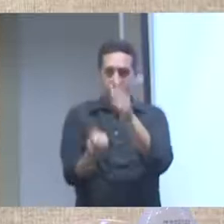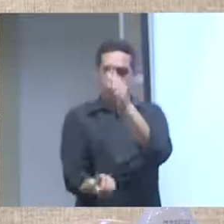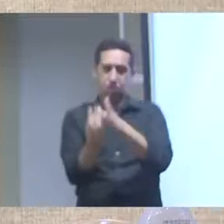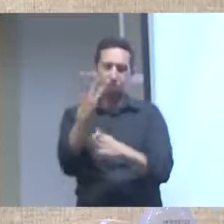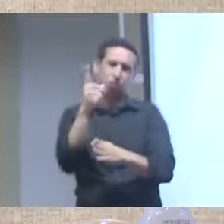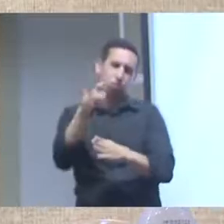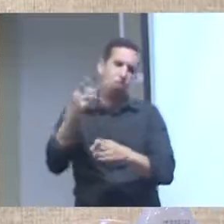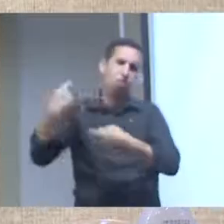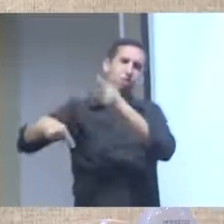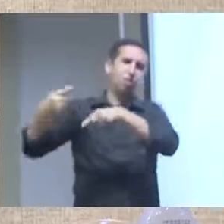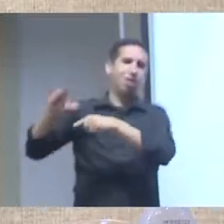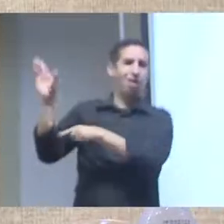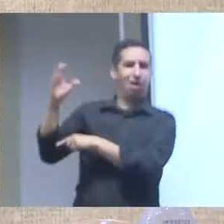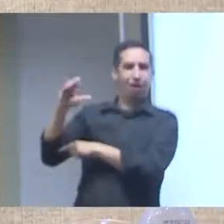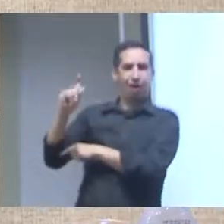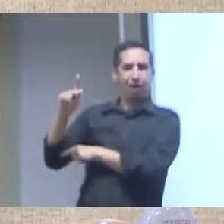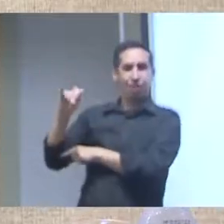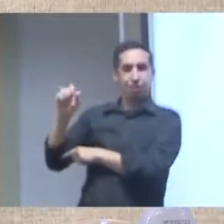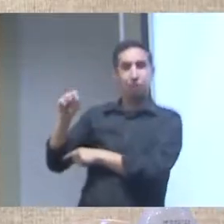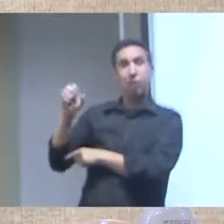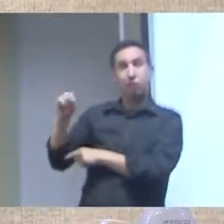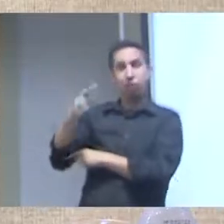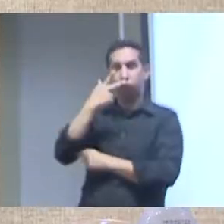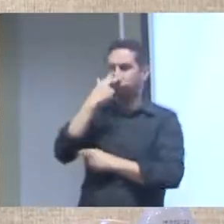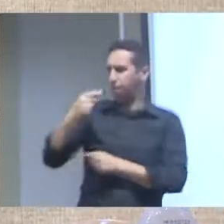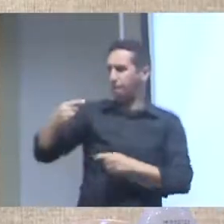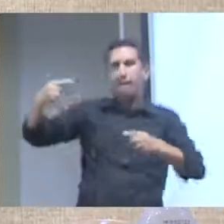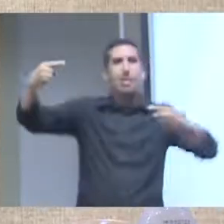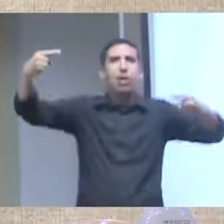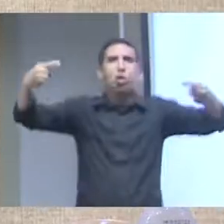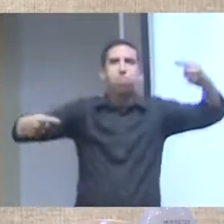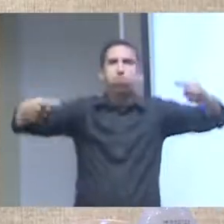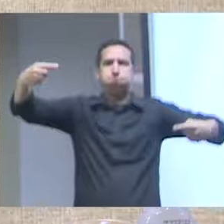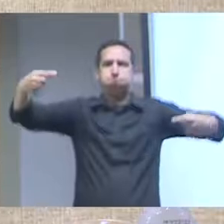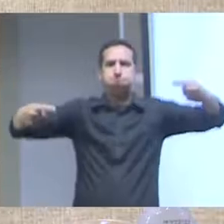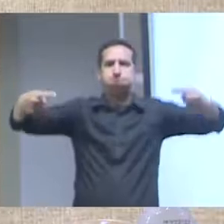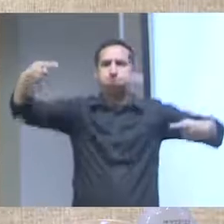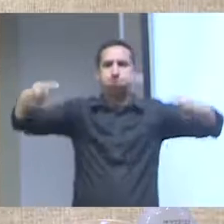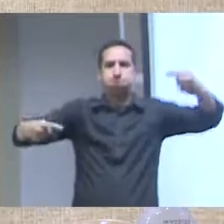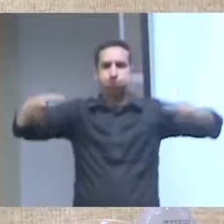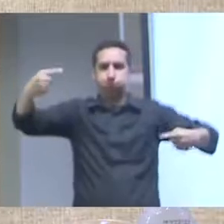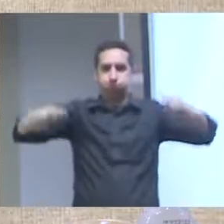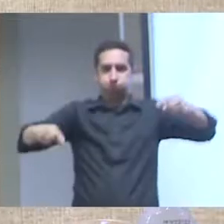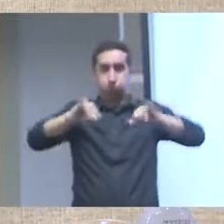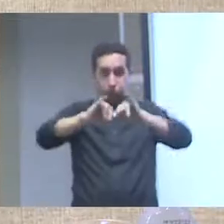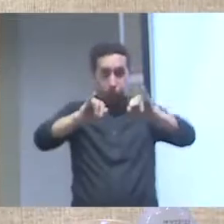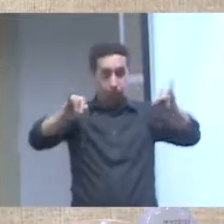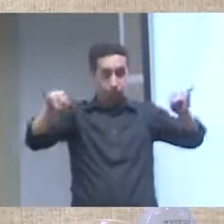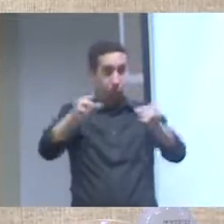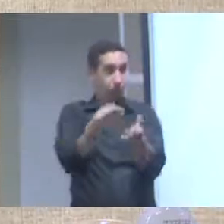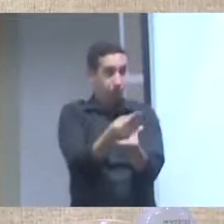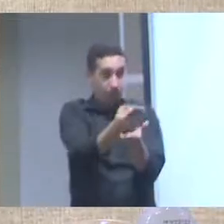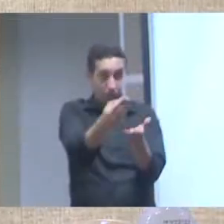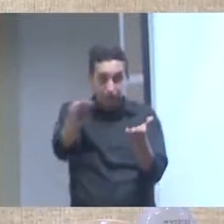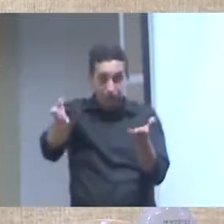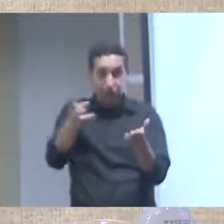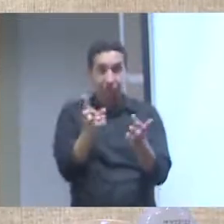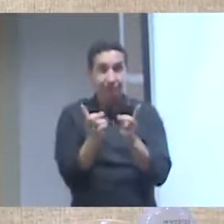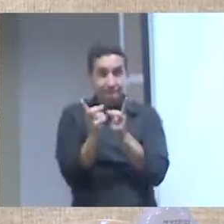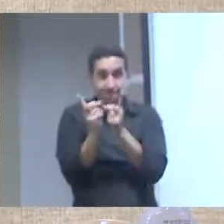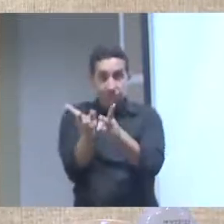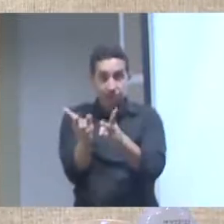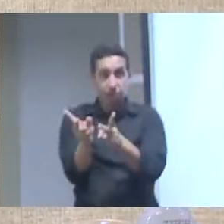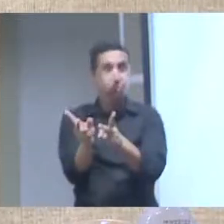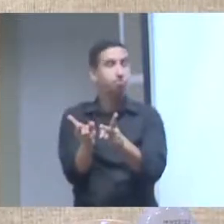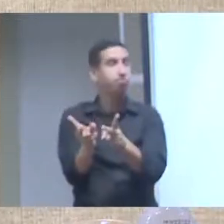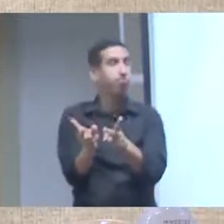que eu falei até na discussão da CAPES um cenário de hipercompetição de que você publicar nas revistas de fator de impacto